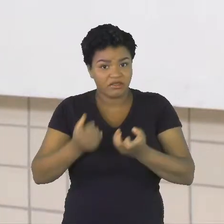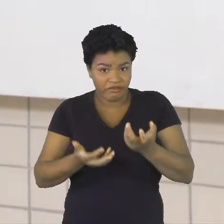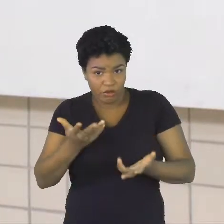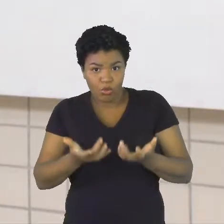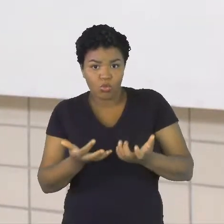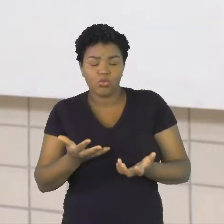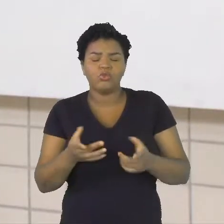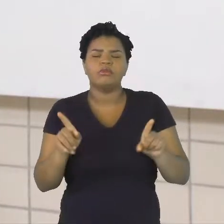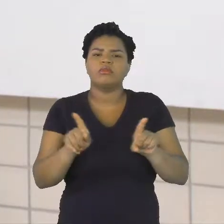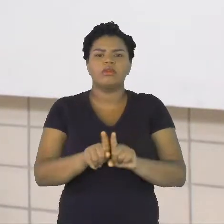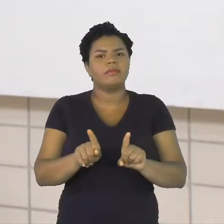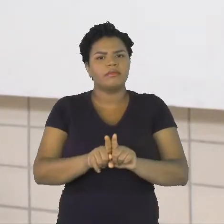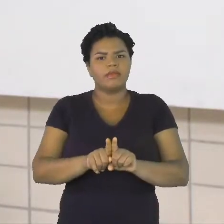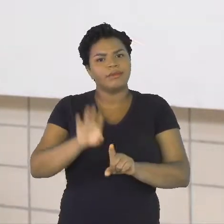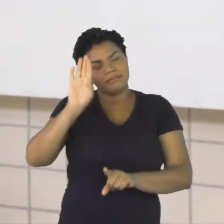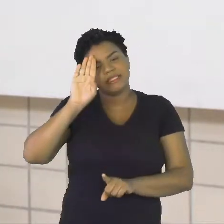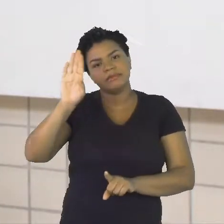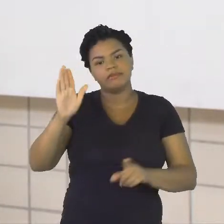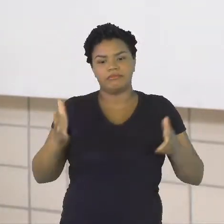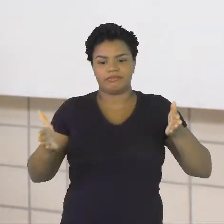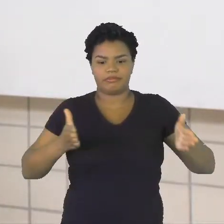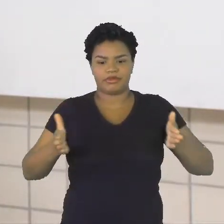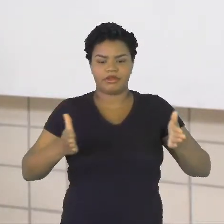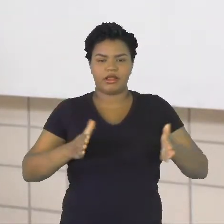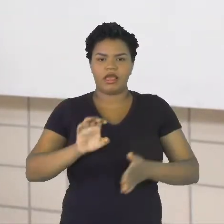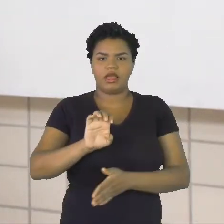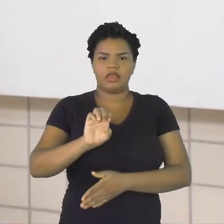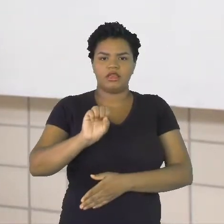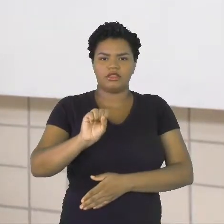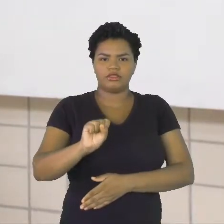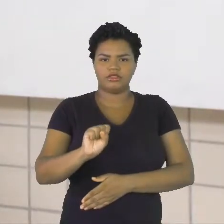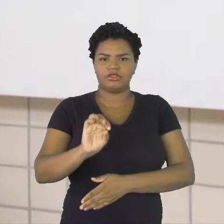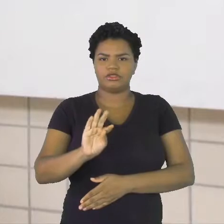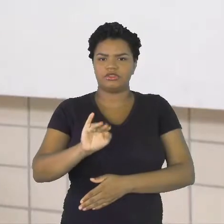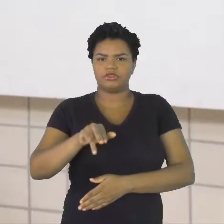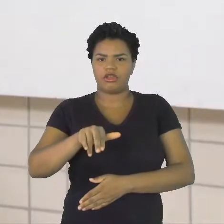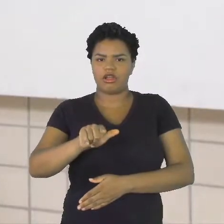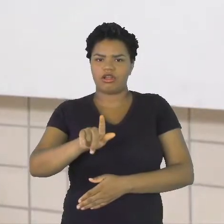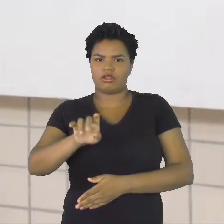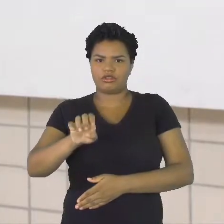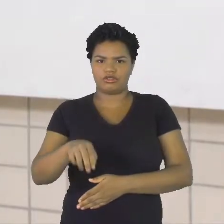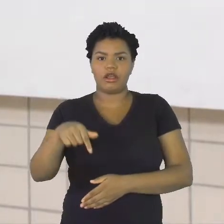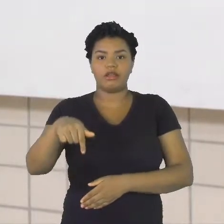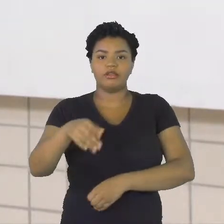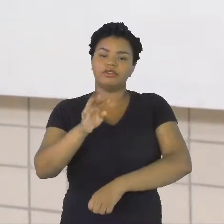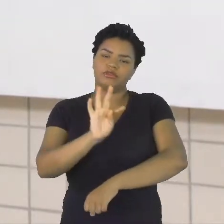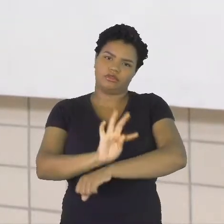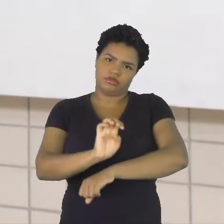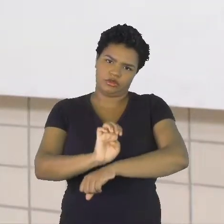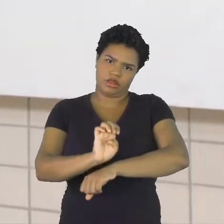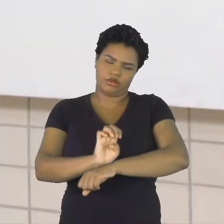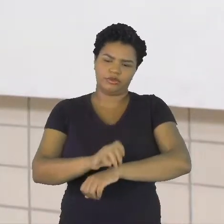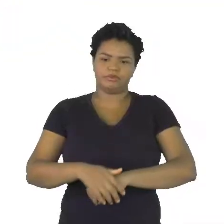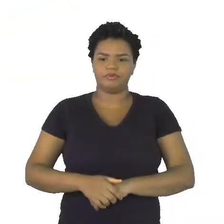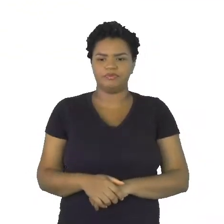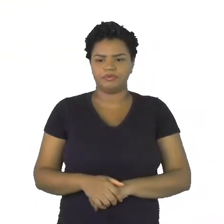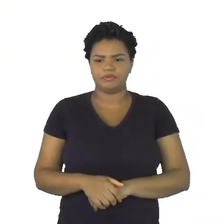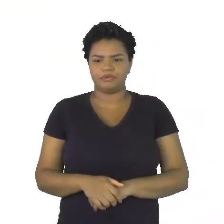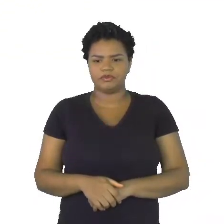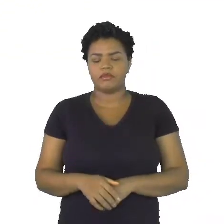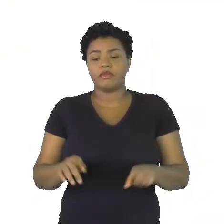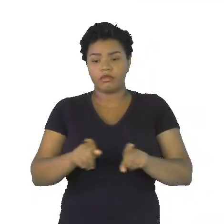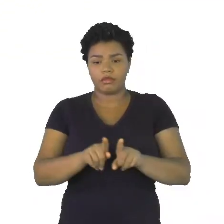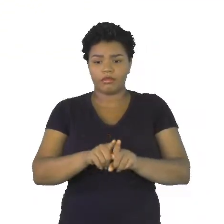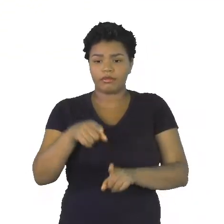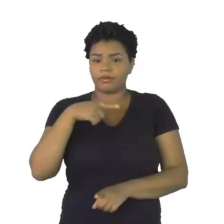principalmente no período de estiagem aqui do nosso estado. Nós temos aqui também